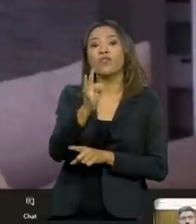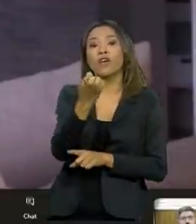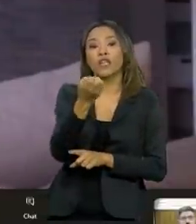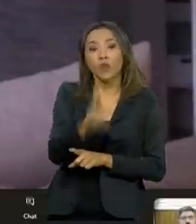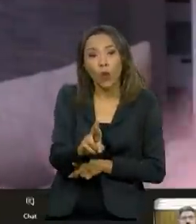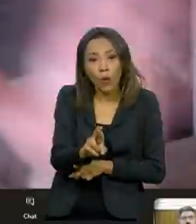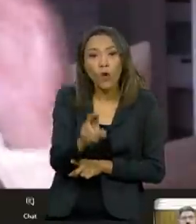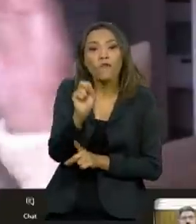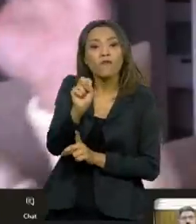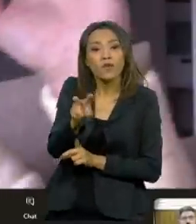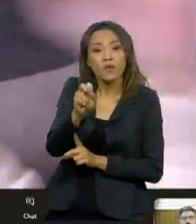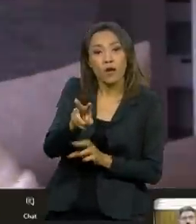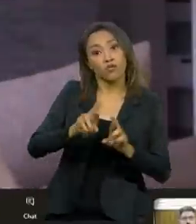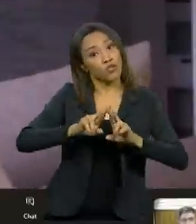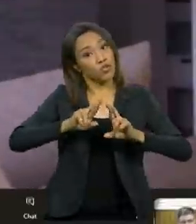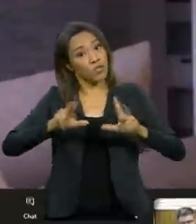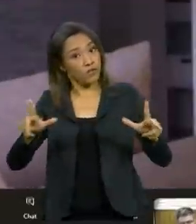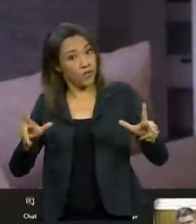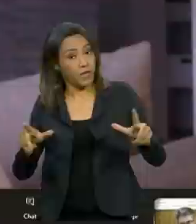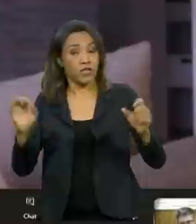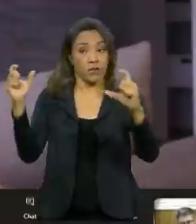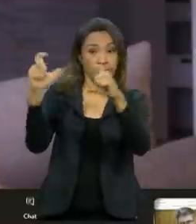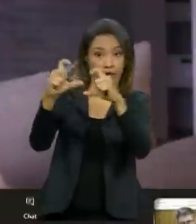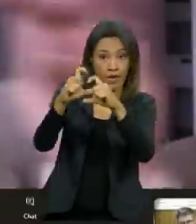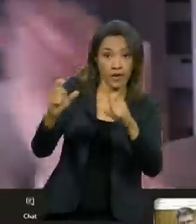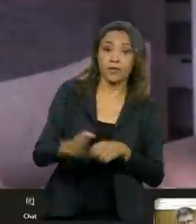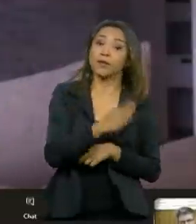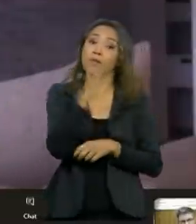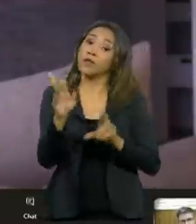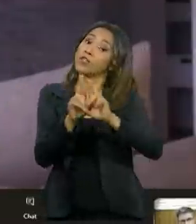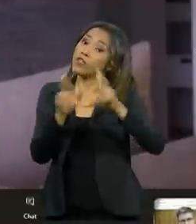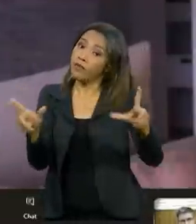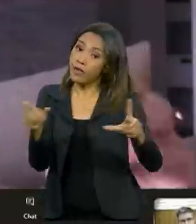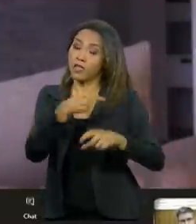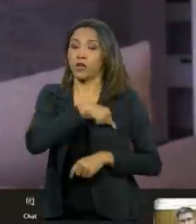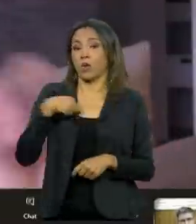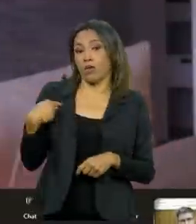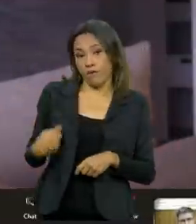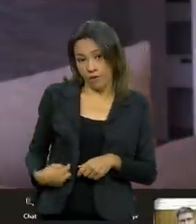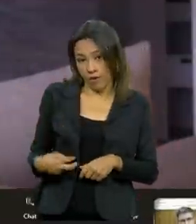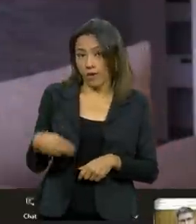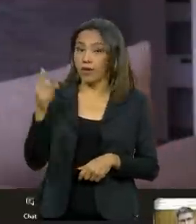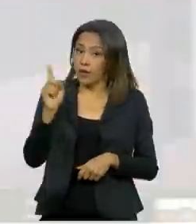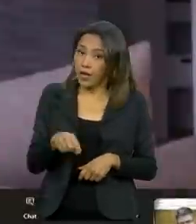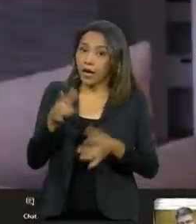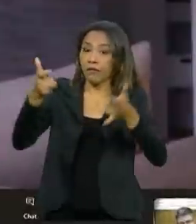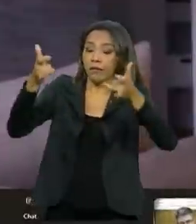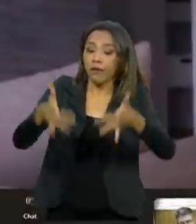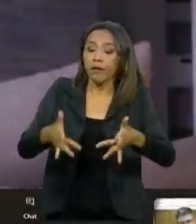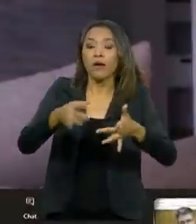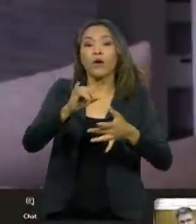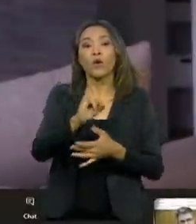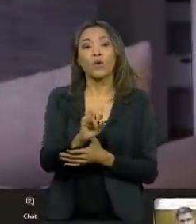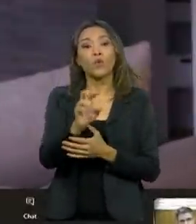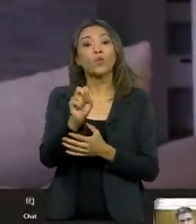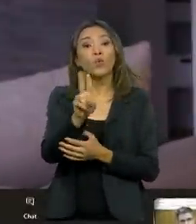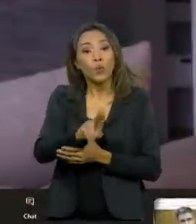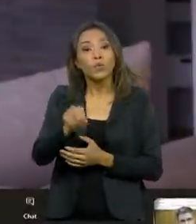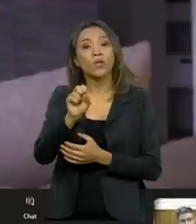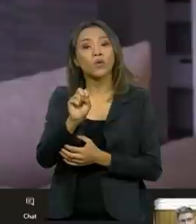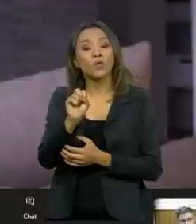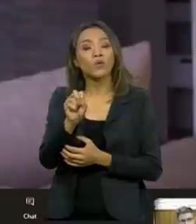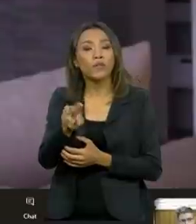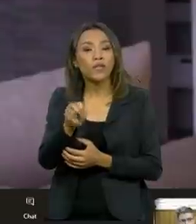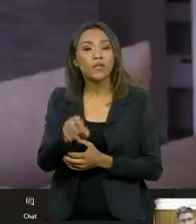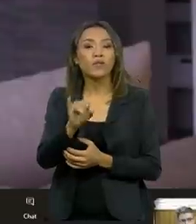diferente da Pfizer e diferente da Coronavac, que são vacinas de vírus inativados. É muito melhor